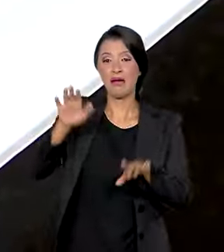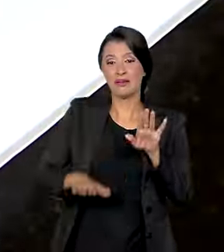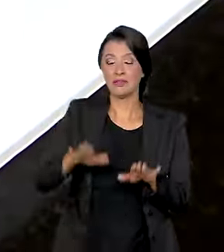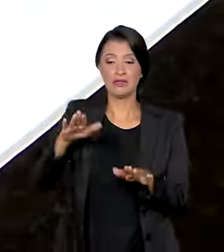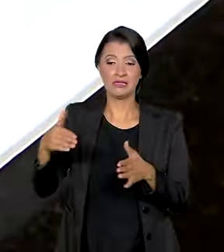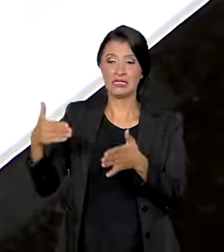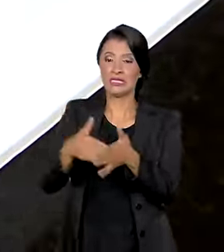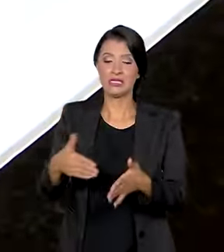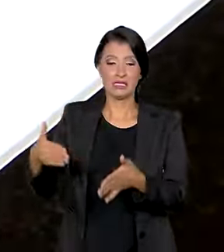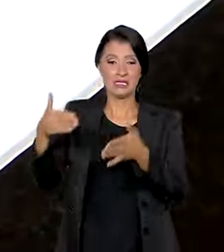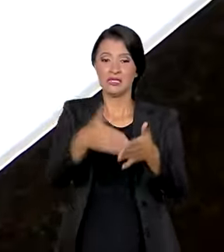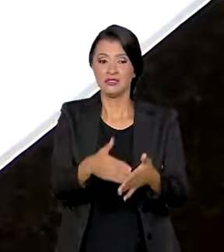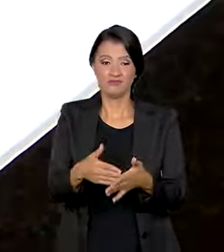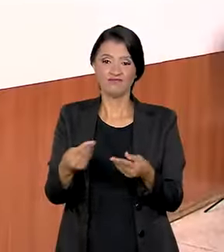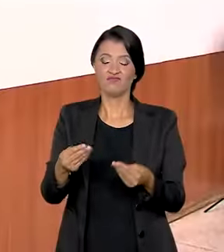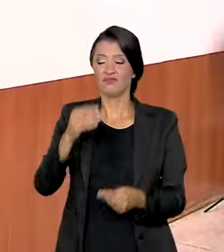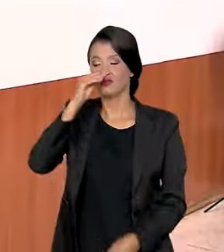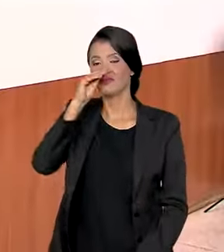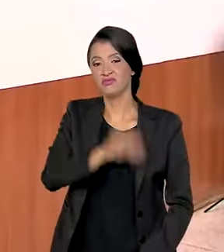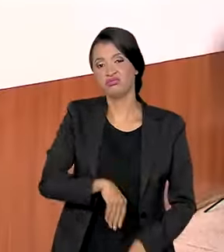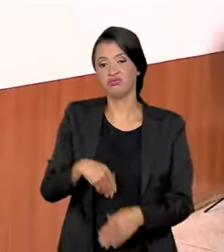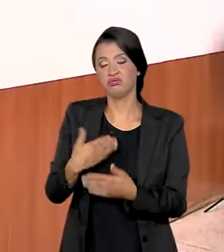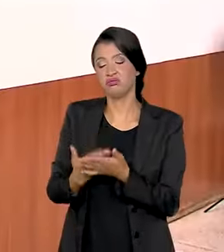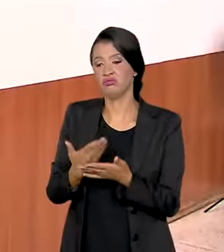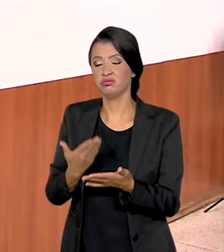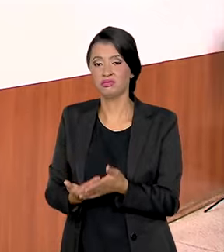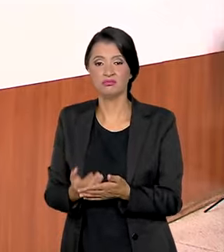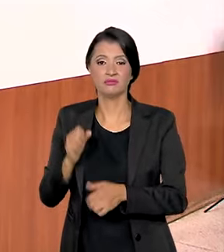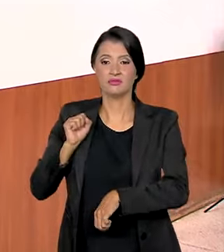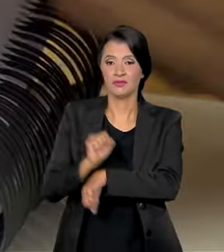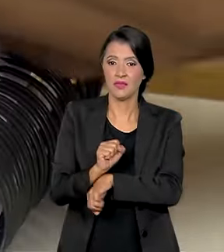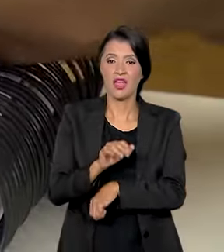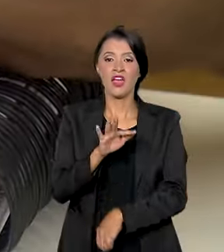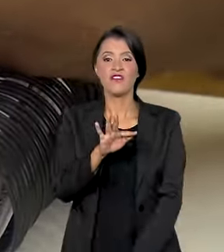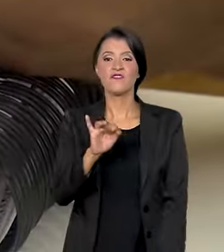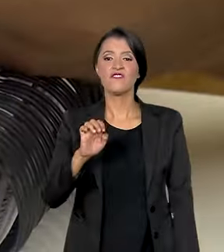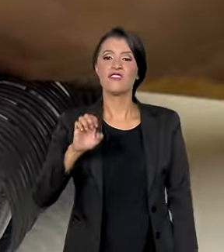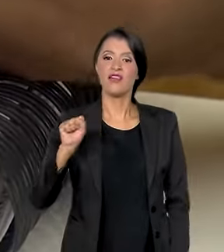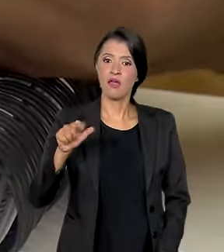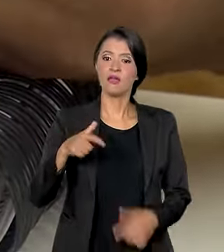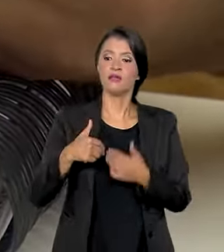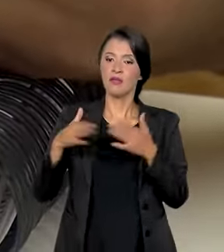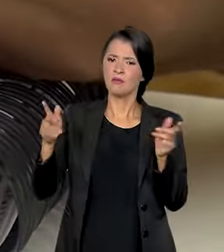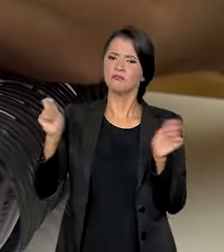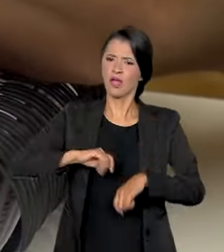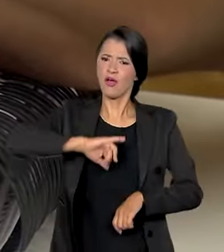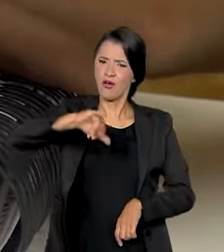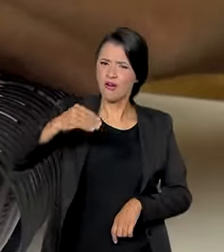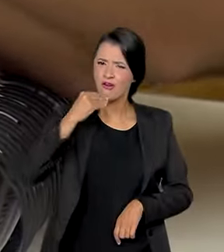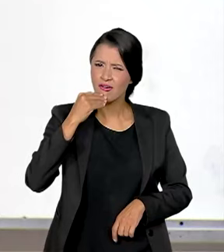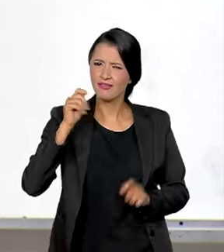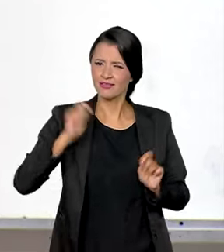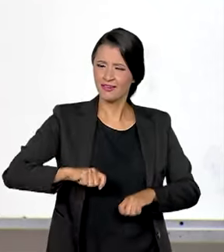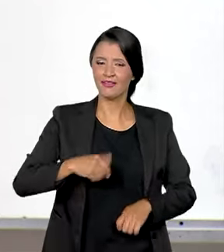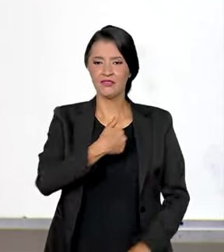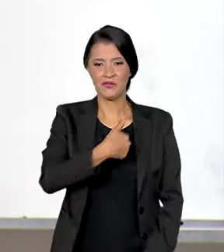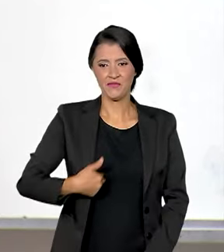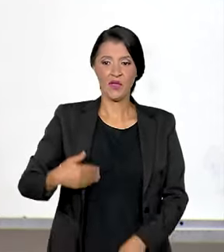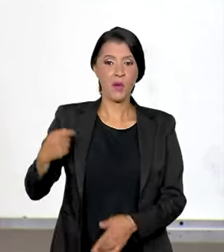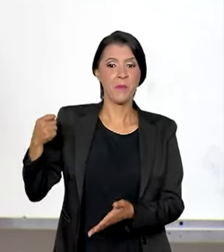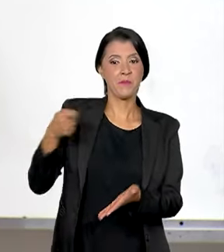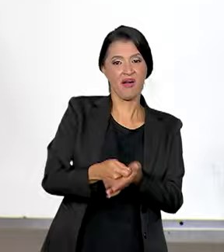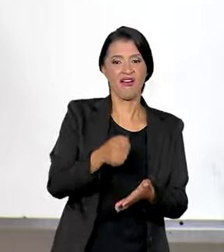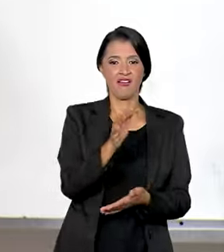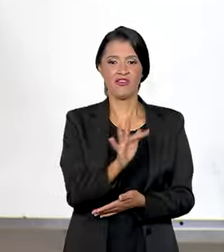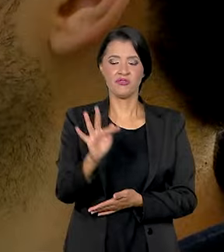vezes é um obstáculo que termina na desistência do sonho. O FIES veio abrir oportunidades. O governo